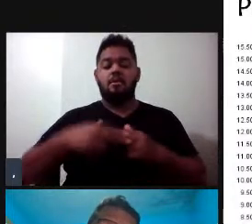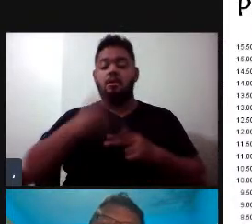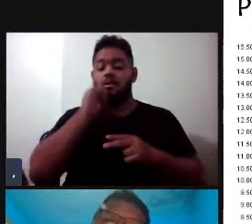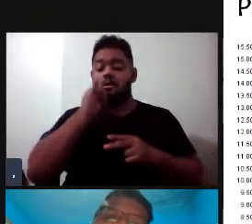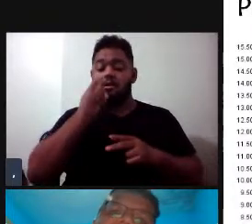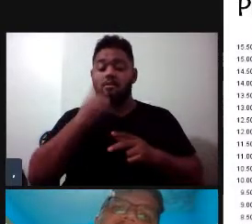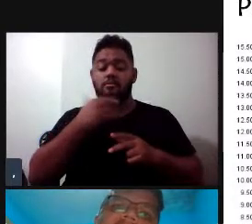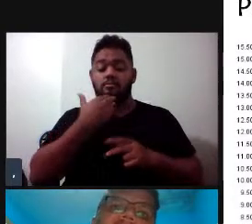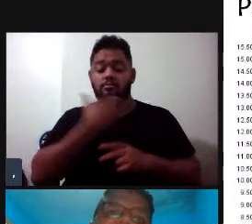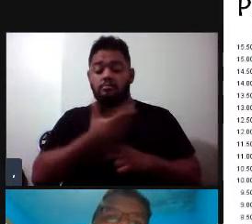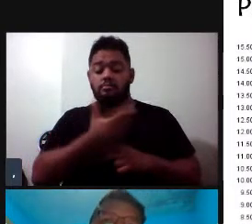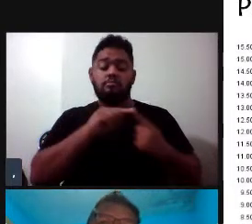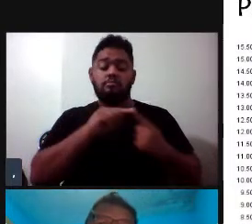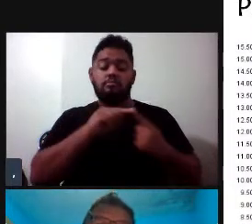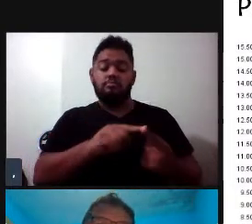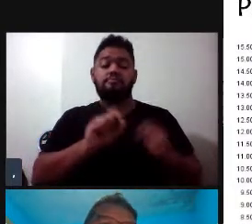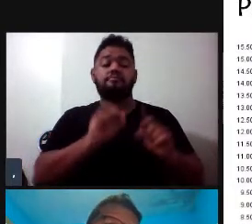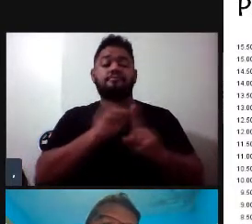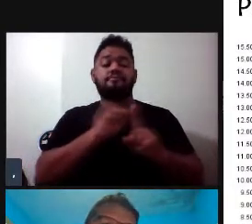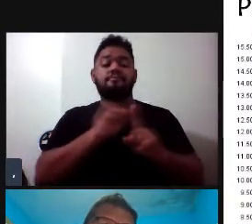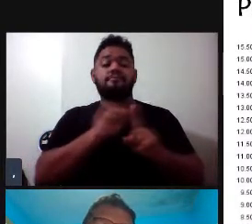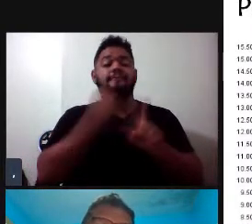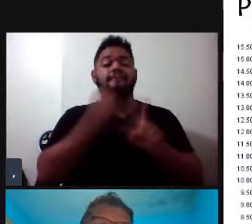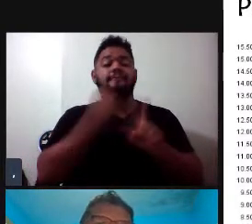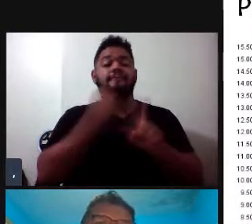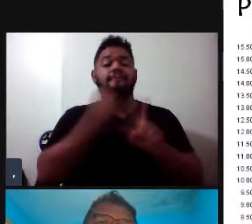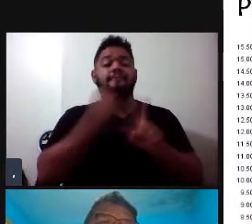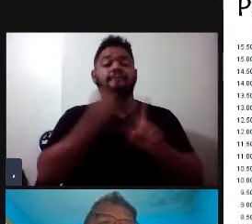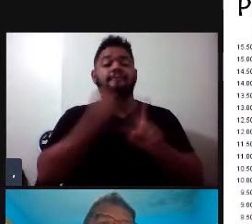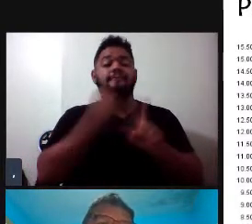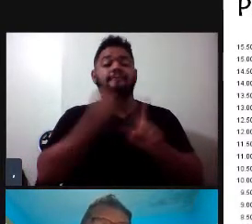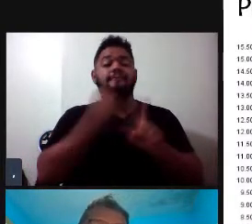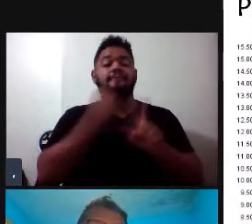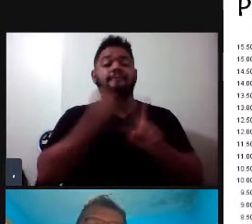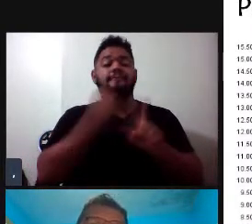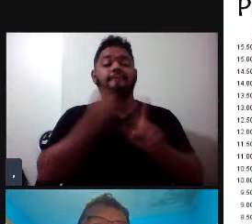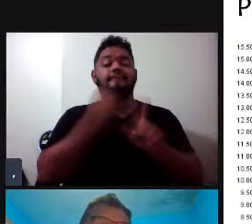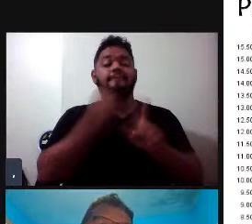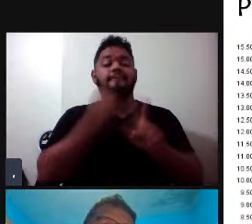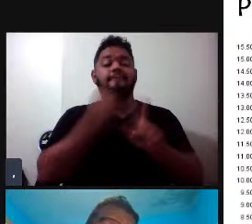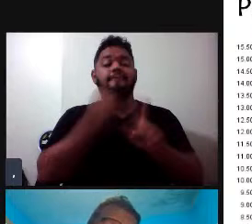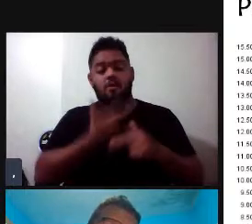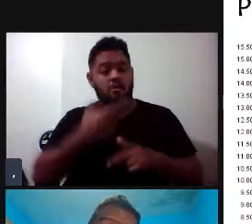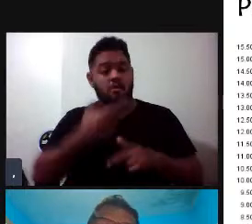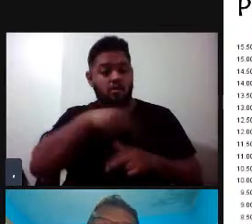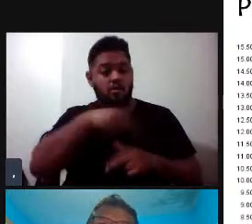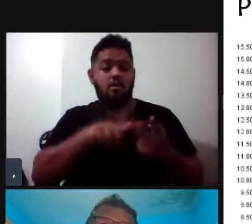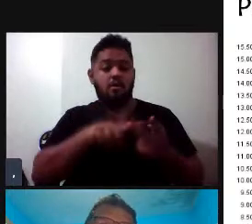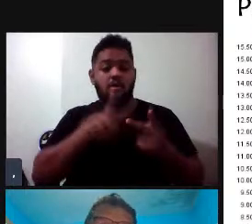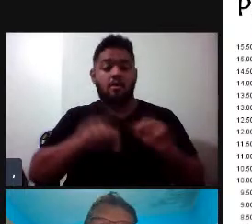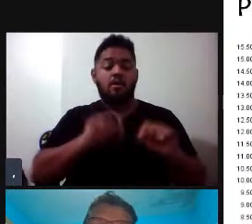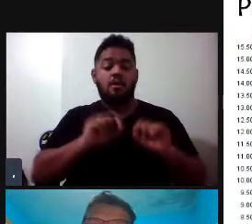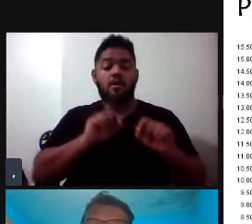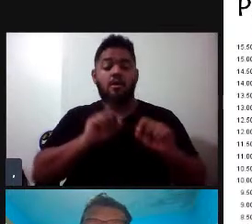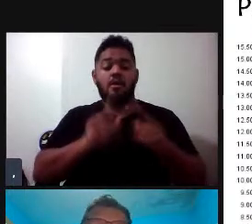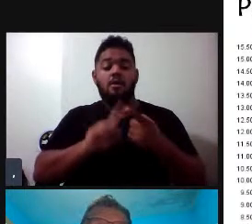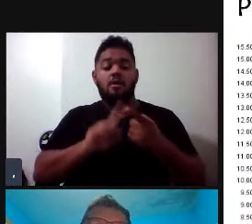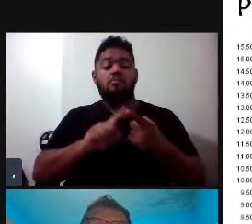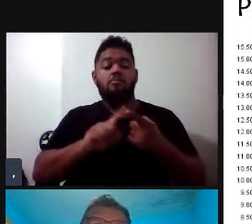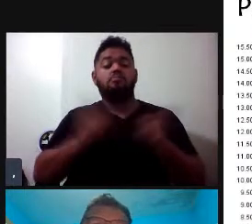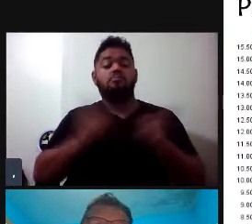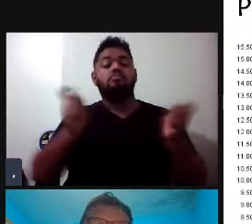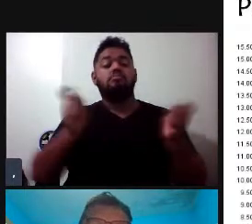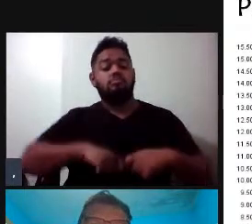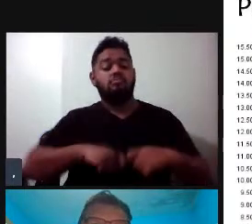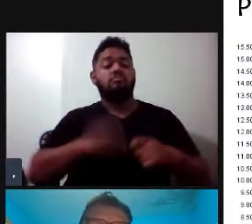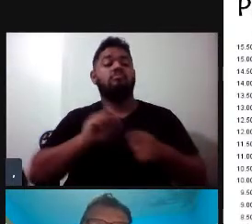quase todas as espécies de cetáceo, né, que a gente tem documentado, e eles servem em infinitas funções, né? Eles